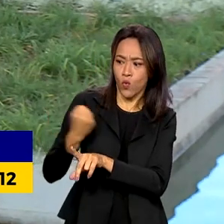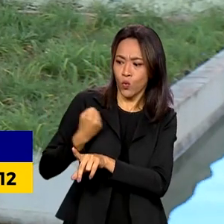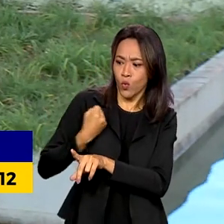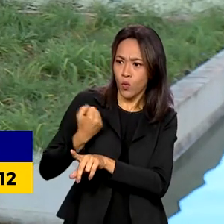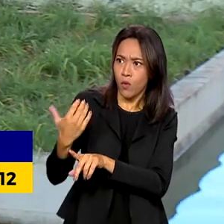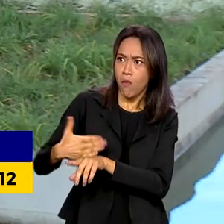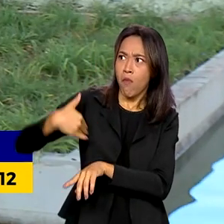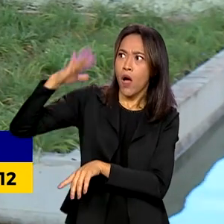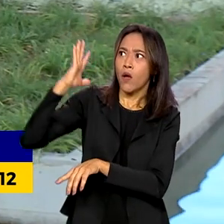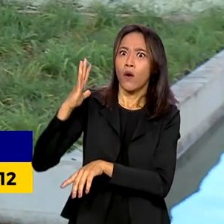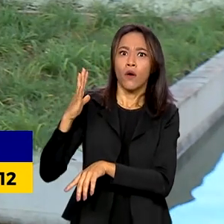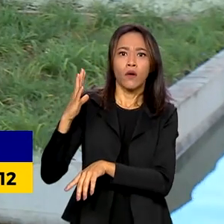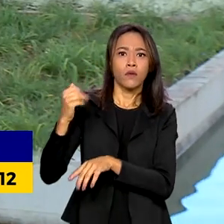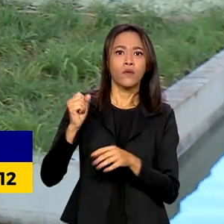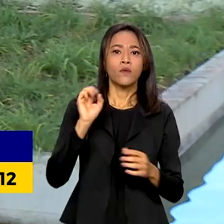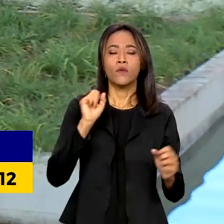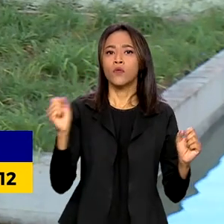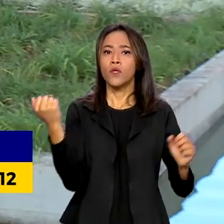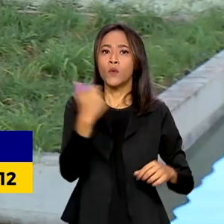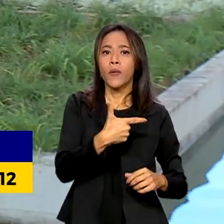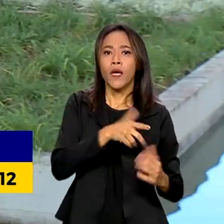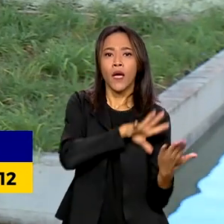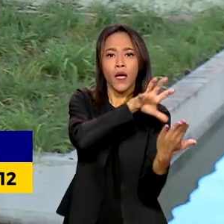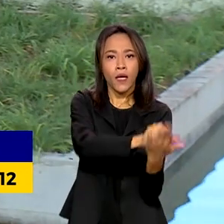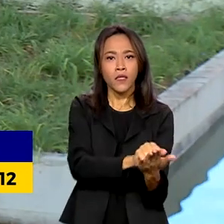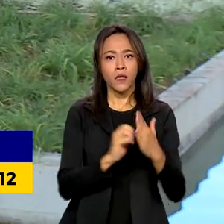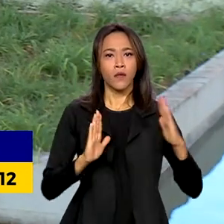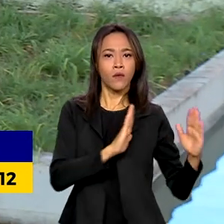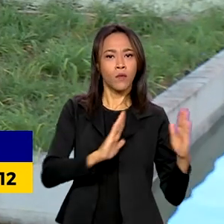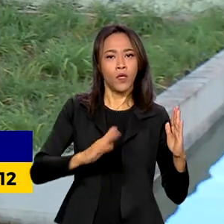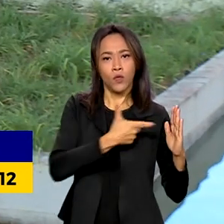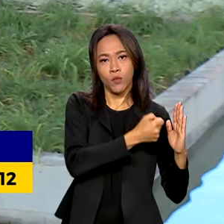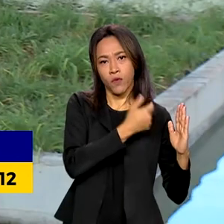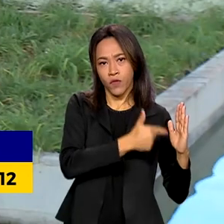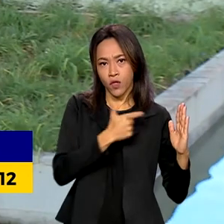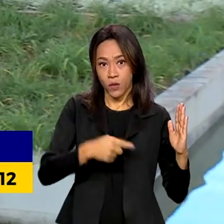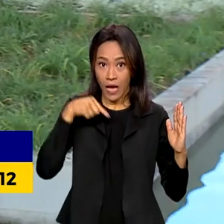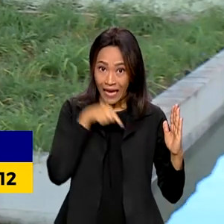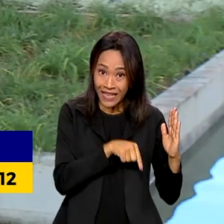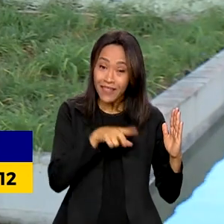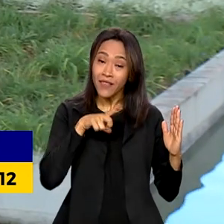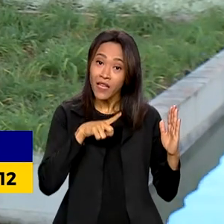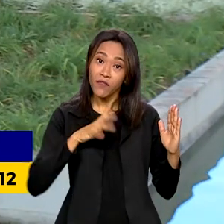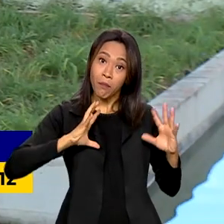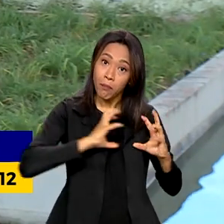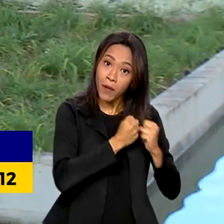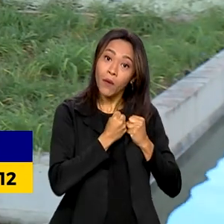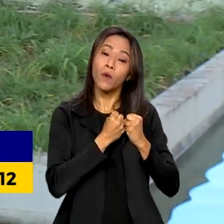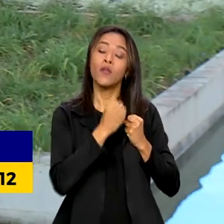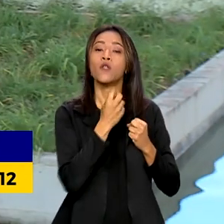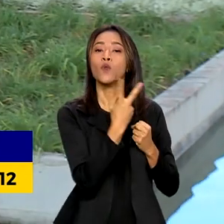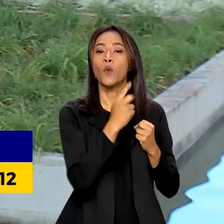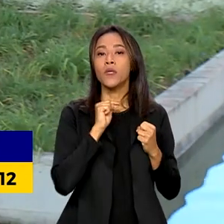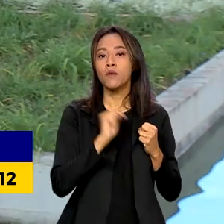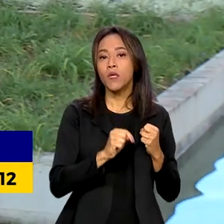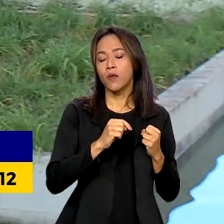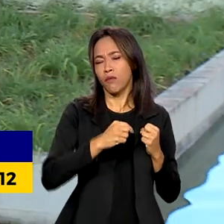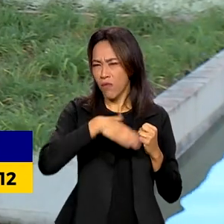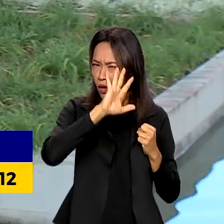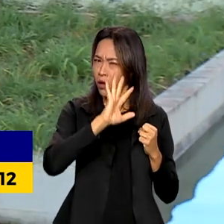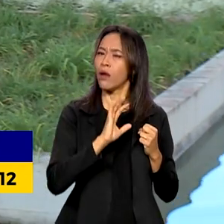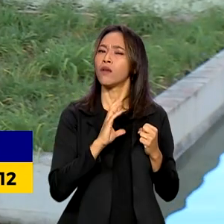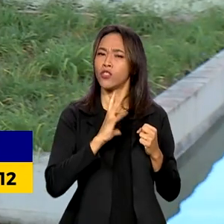registrado em todo o ano de 2022, que teve 2.031 apreensões de armas. O ministro